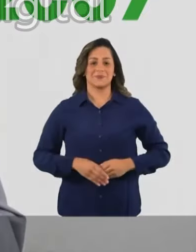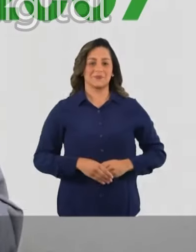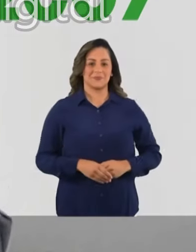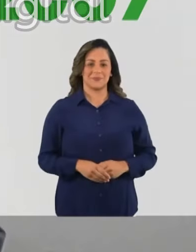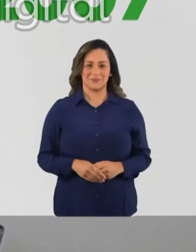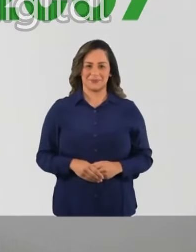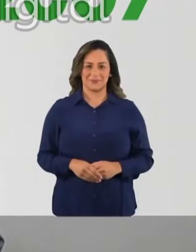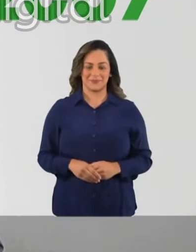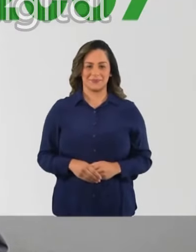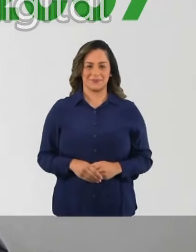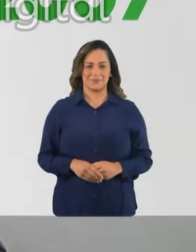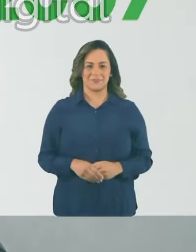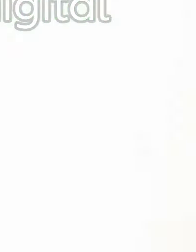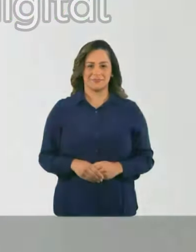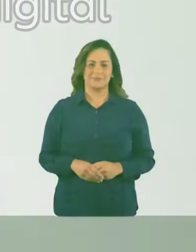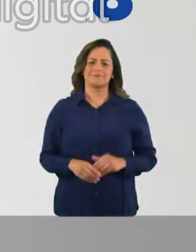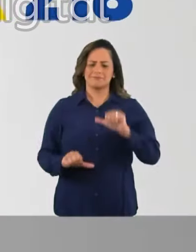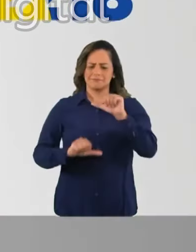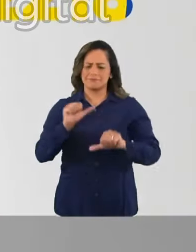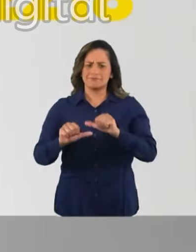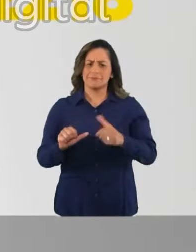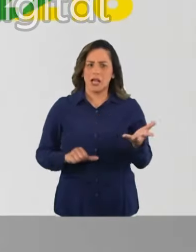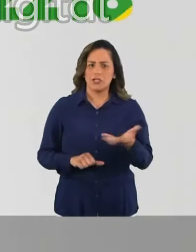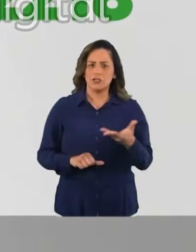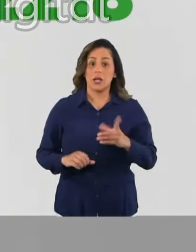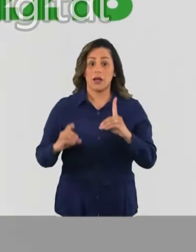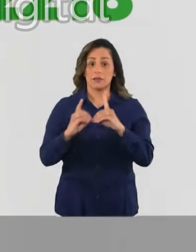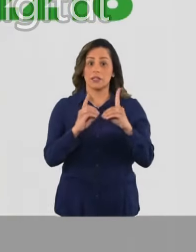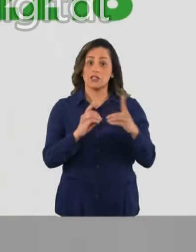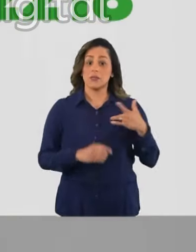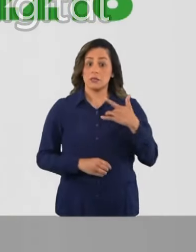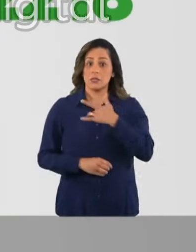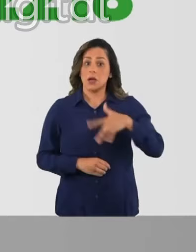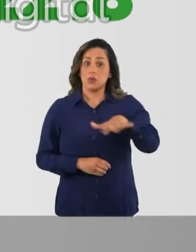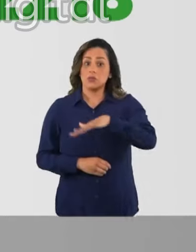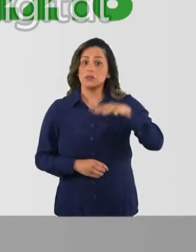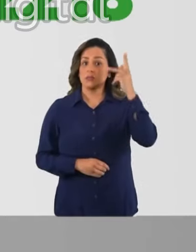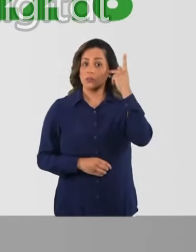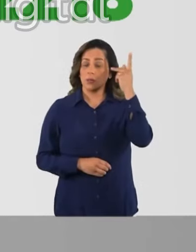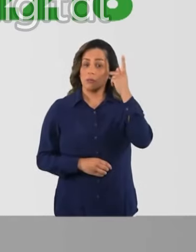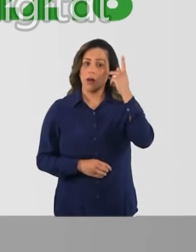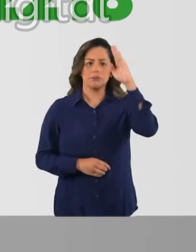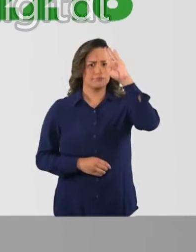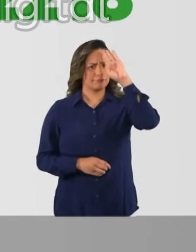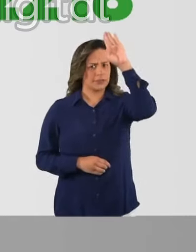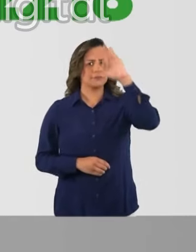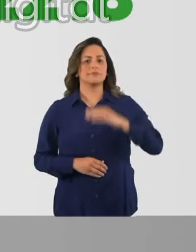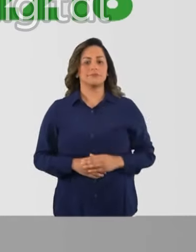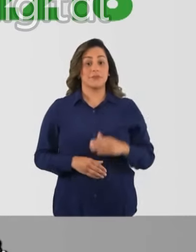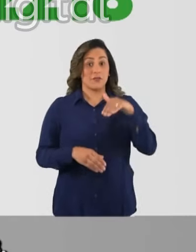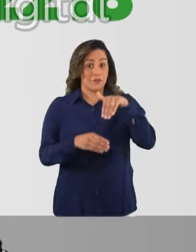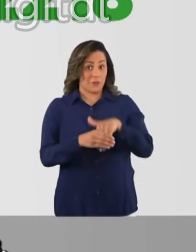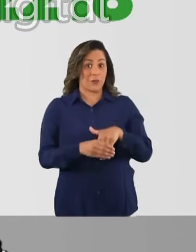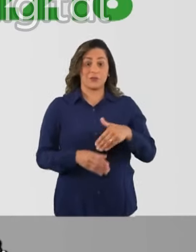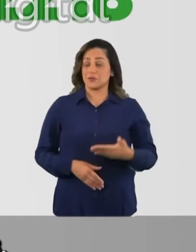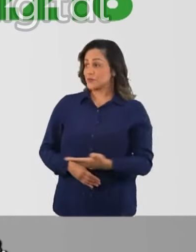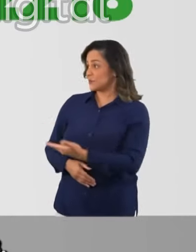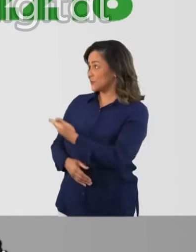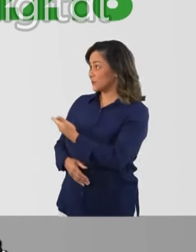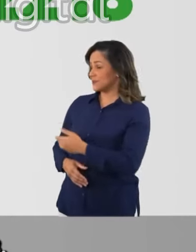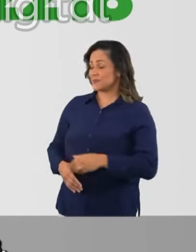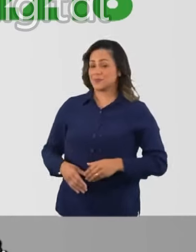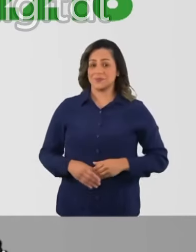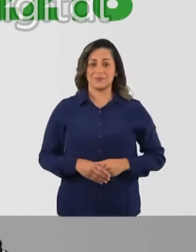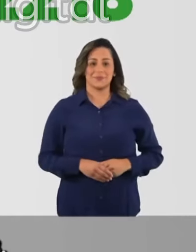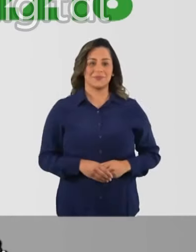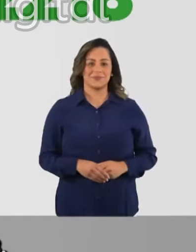22-007. Atualizar e agilizar o atendimento primário da saúde de São Paulo é fundamental. Vote Doutor